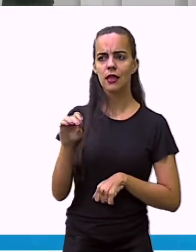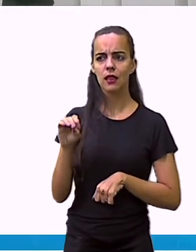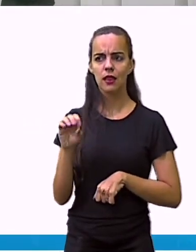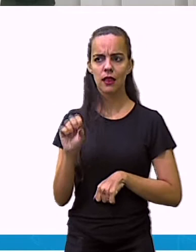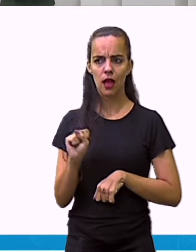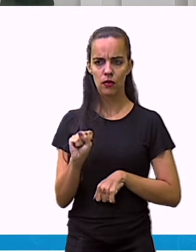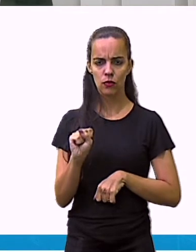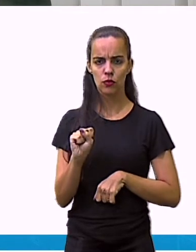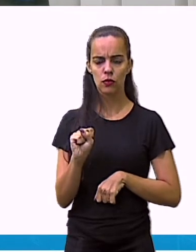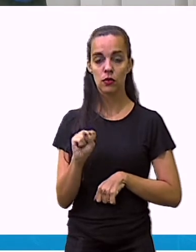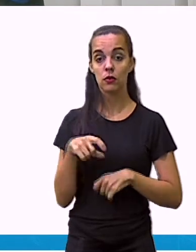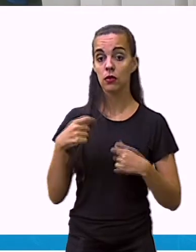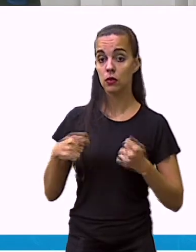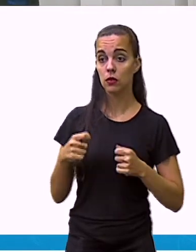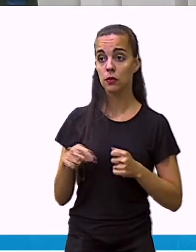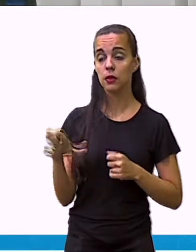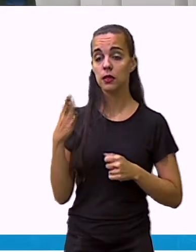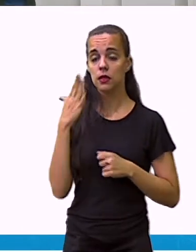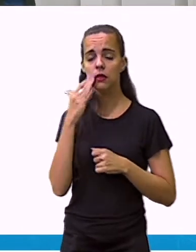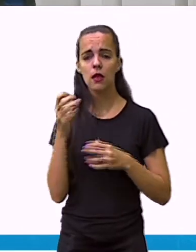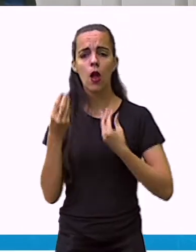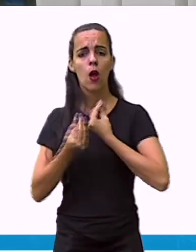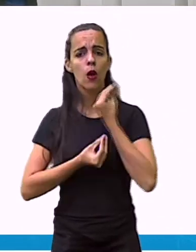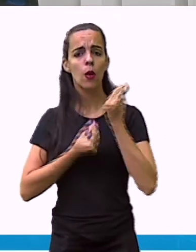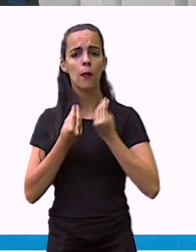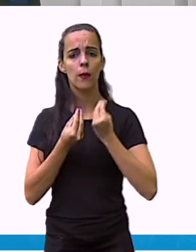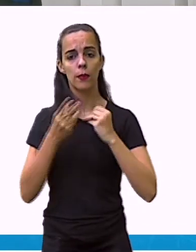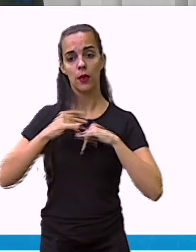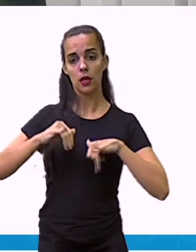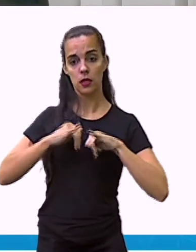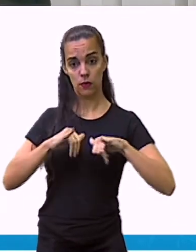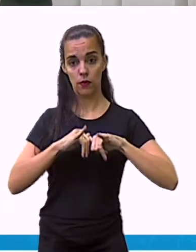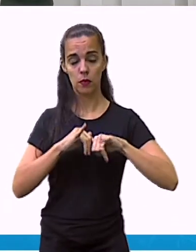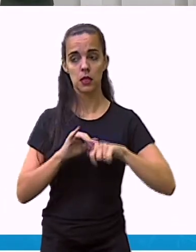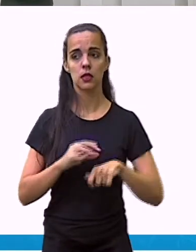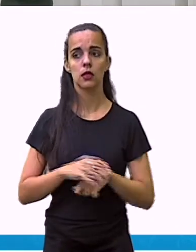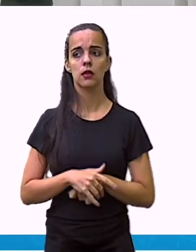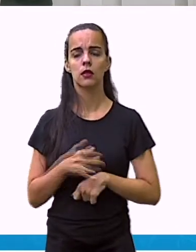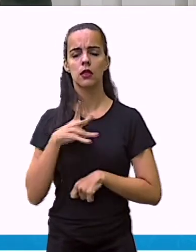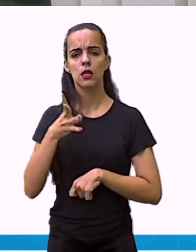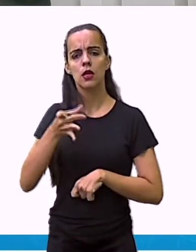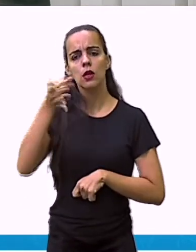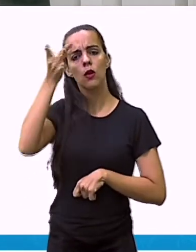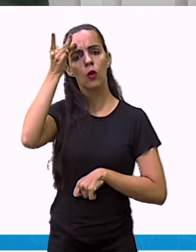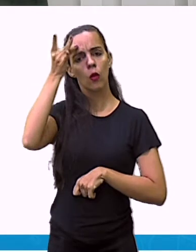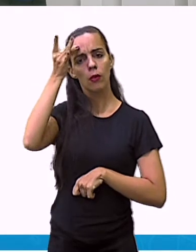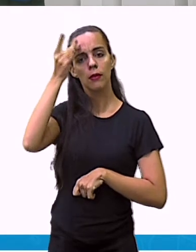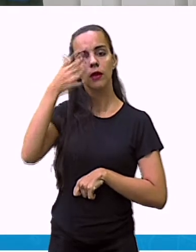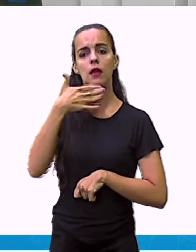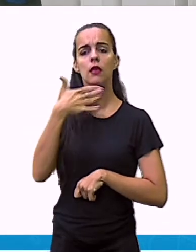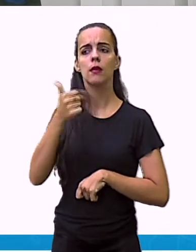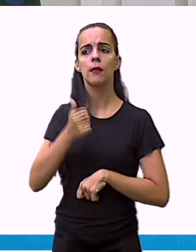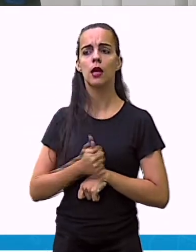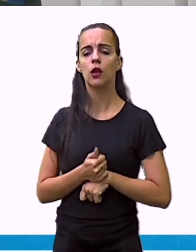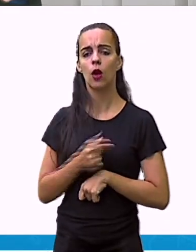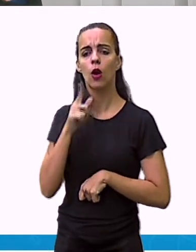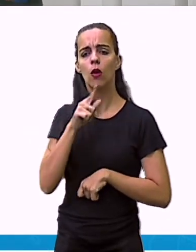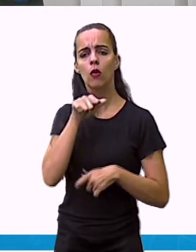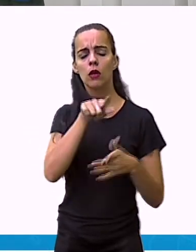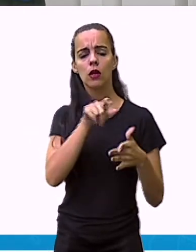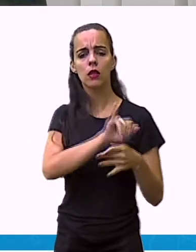os dados. Eu preciso fazer a minha pesquisa. O que eu irei colocar no meu